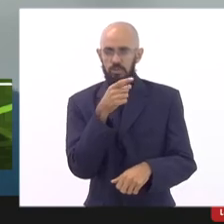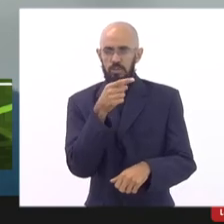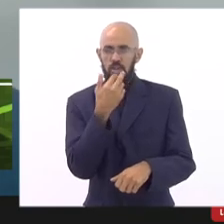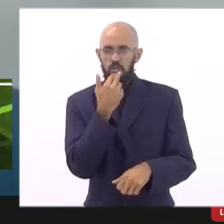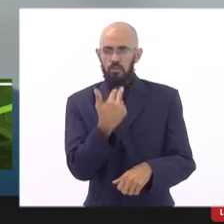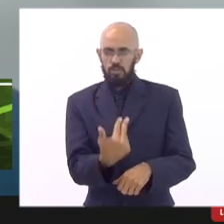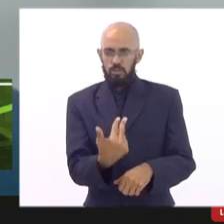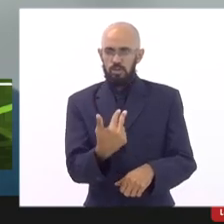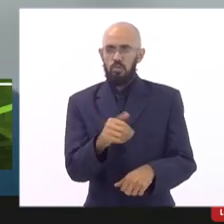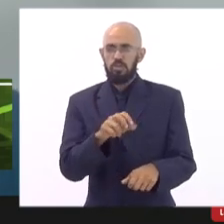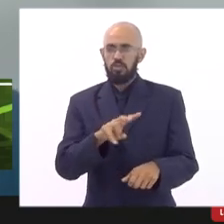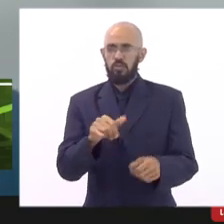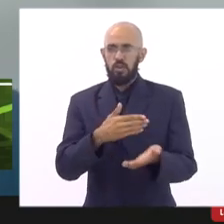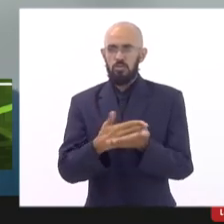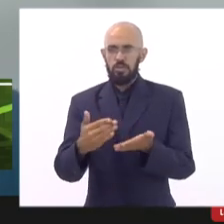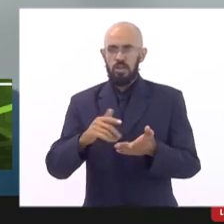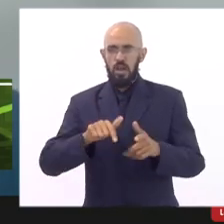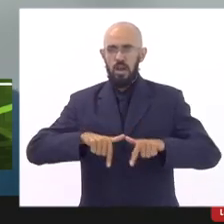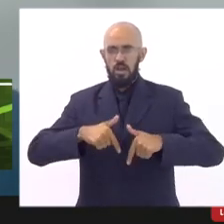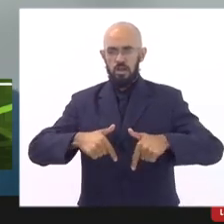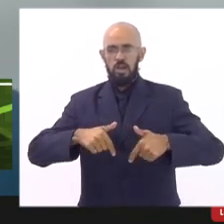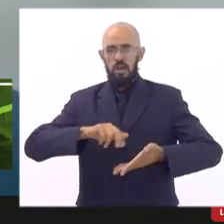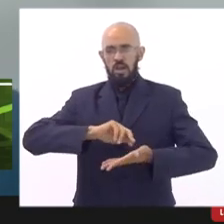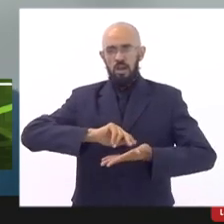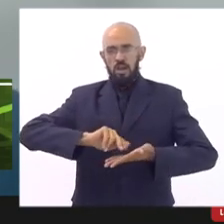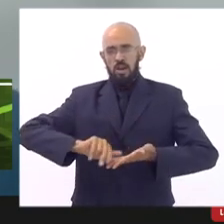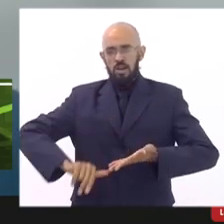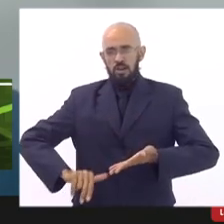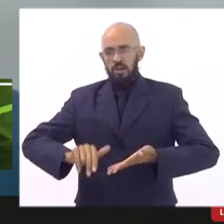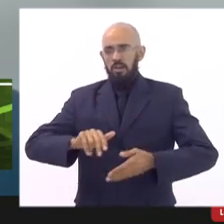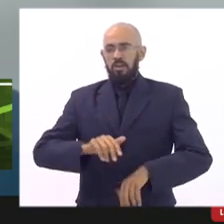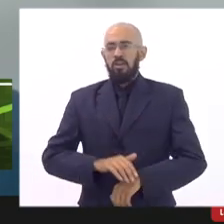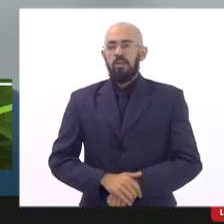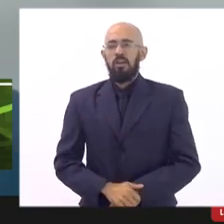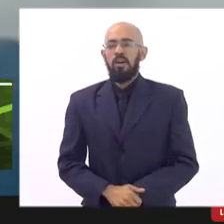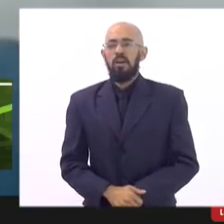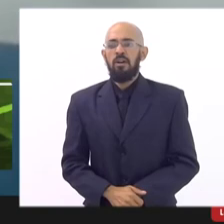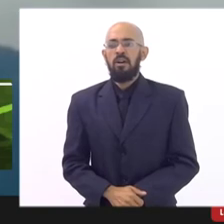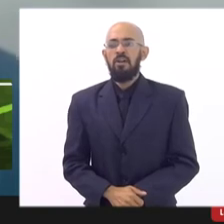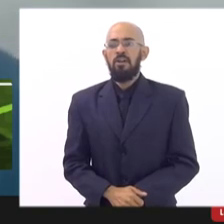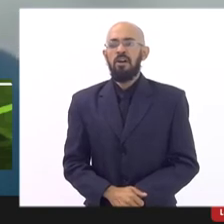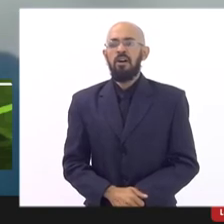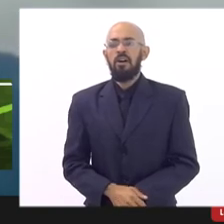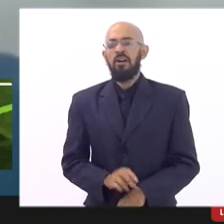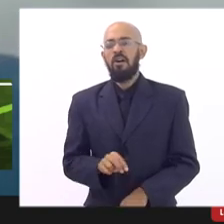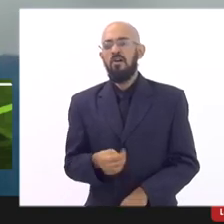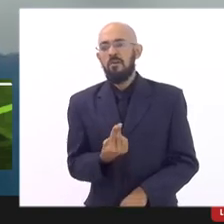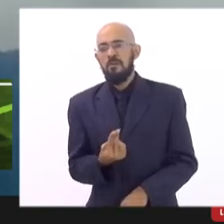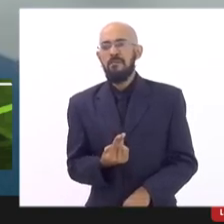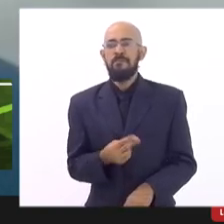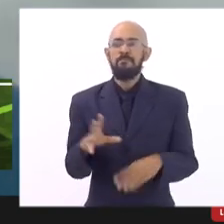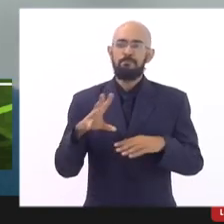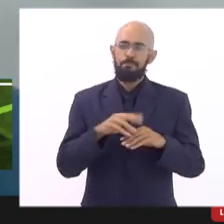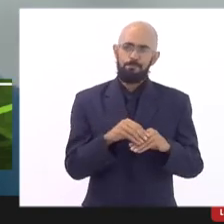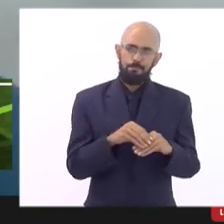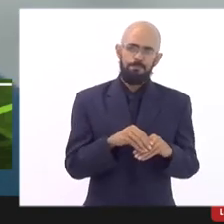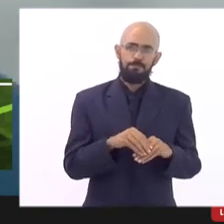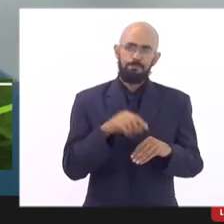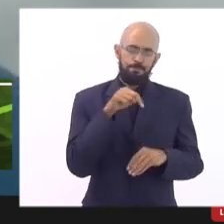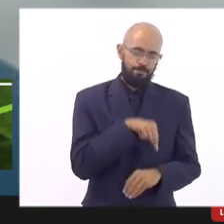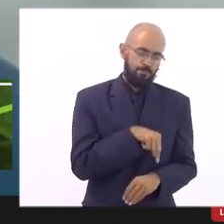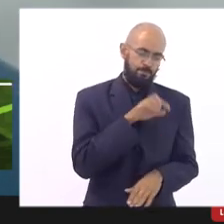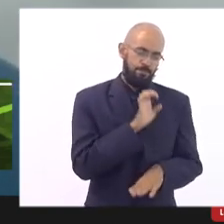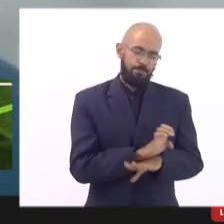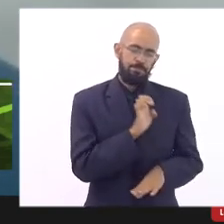iniciar muitas ações que seja implementada efetivamente aqui no